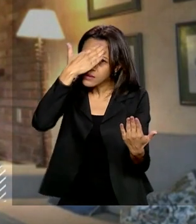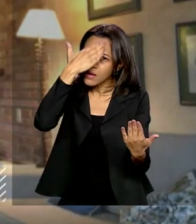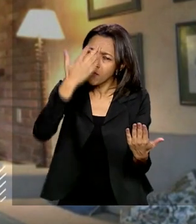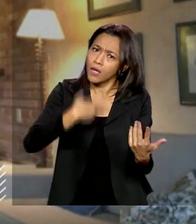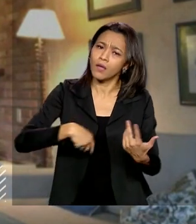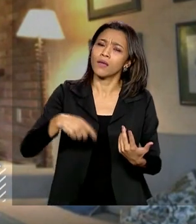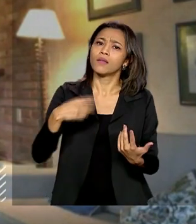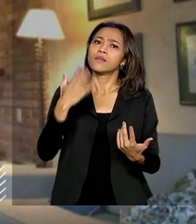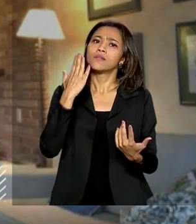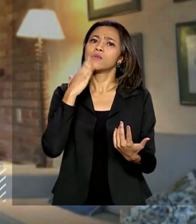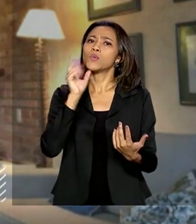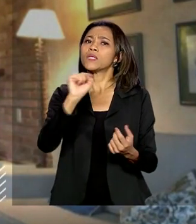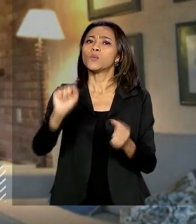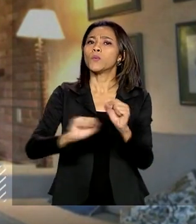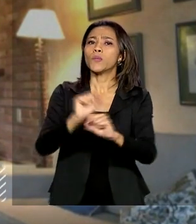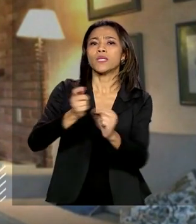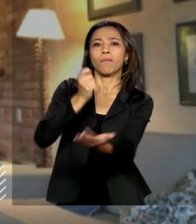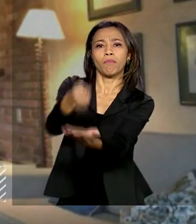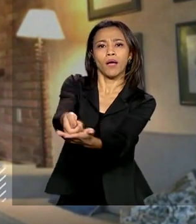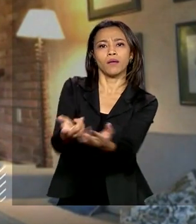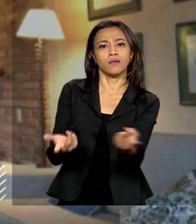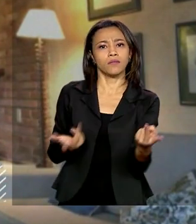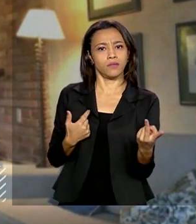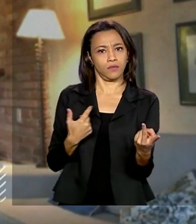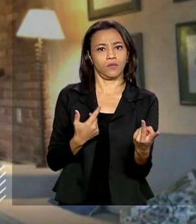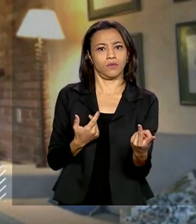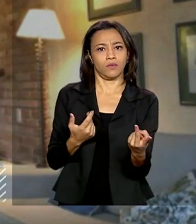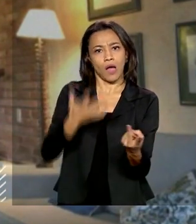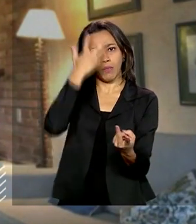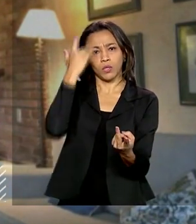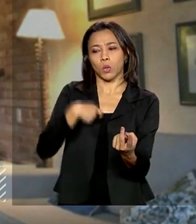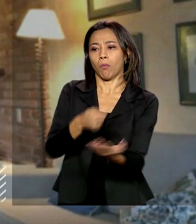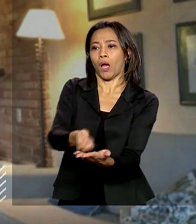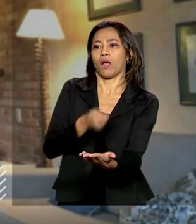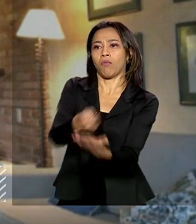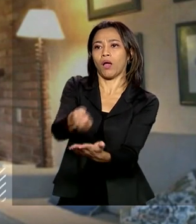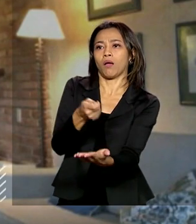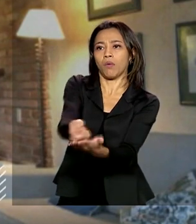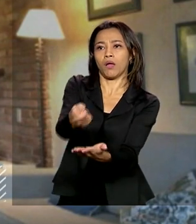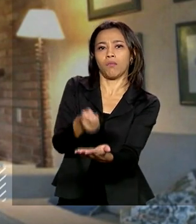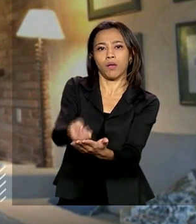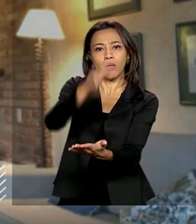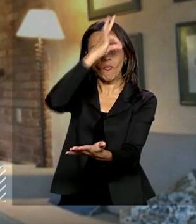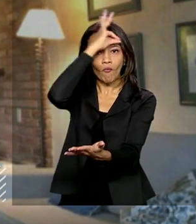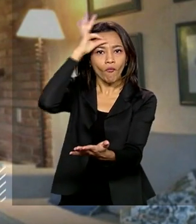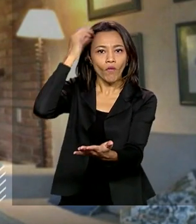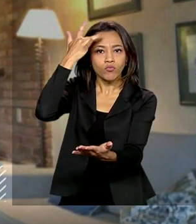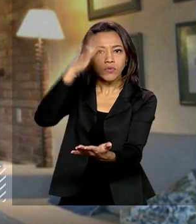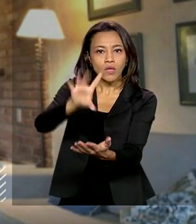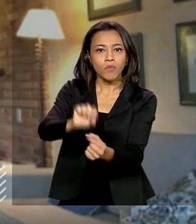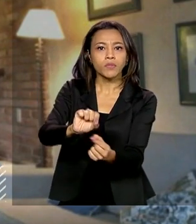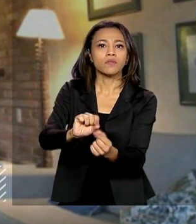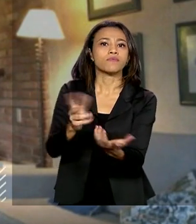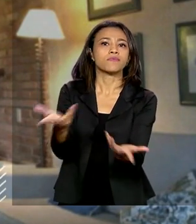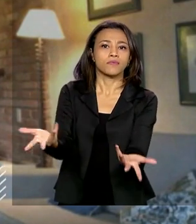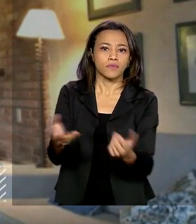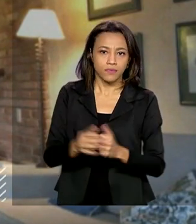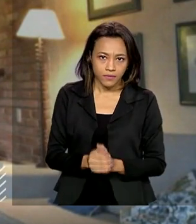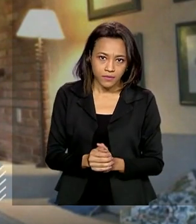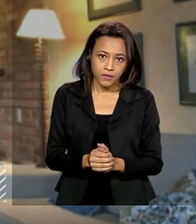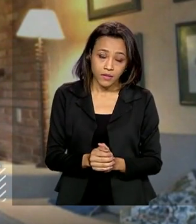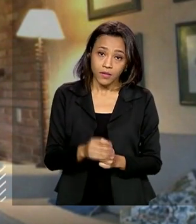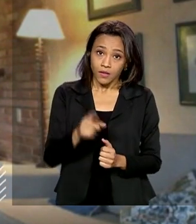cultura do taxpayer, do pagador de impostos. Que, como o Paulo Guedes fala, ele não é